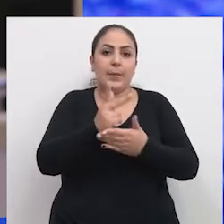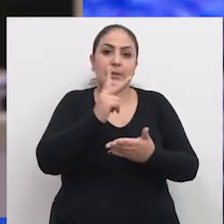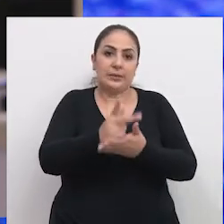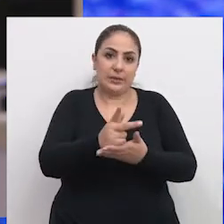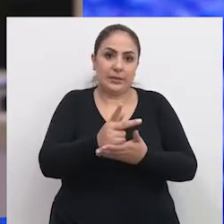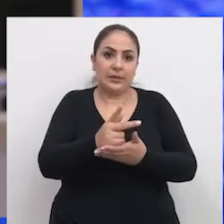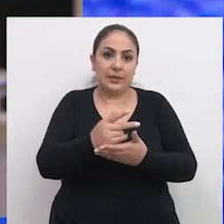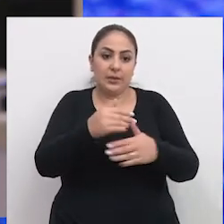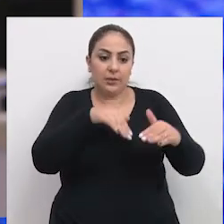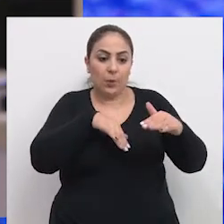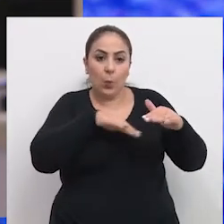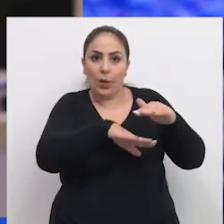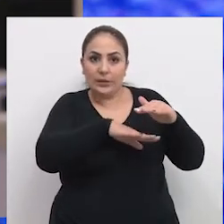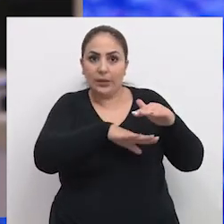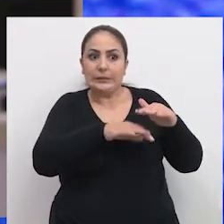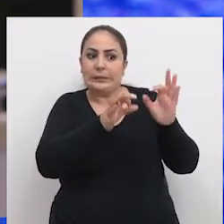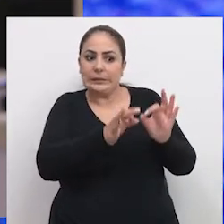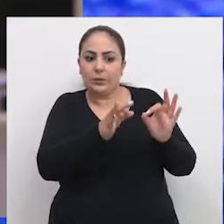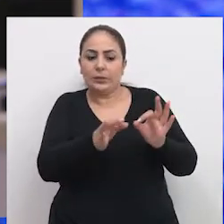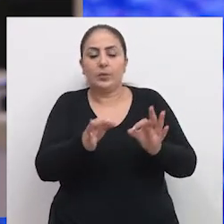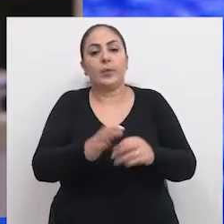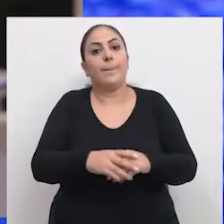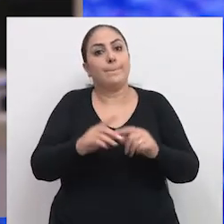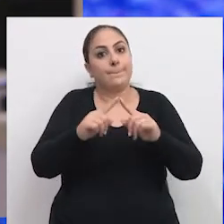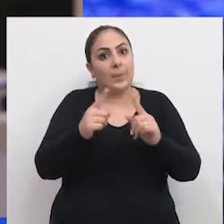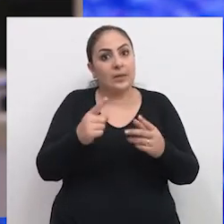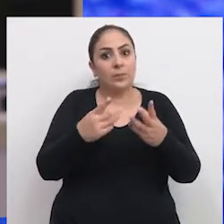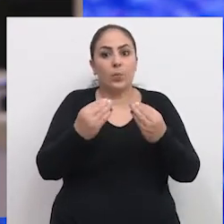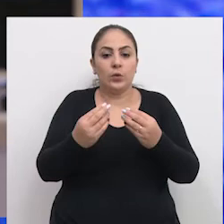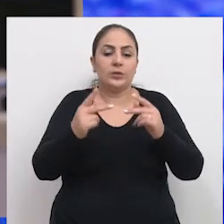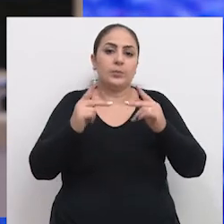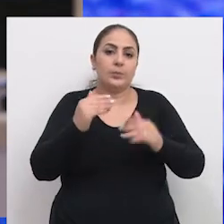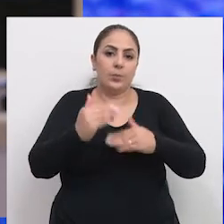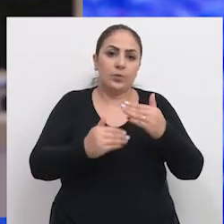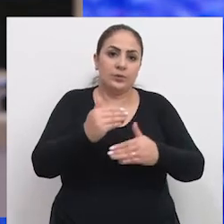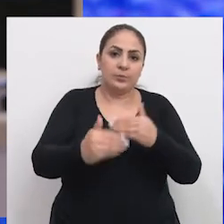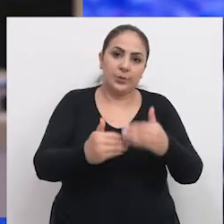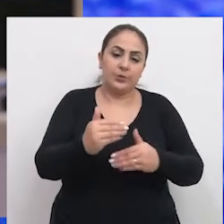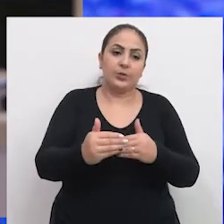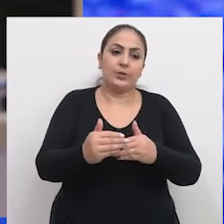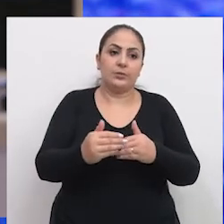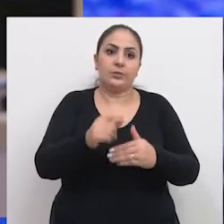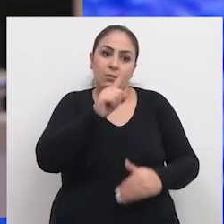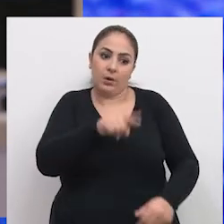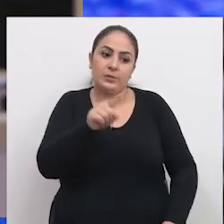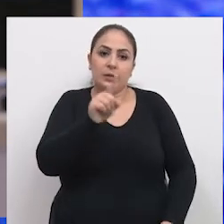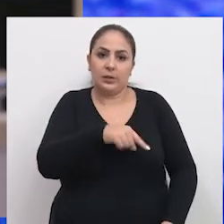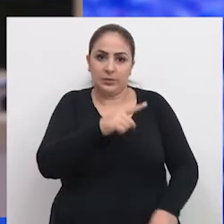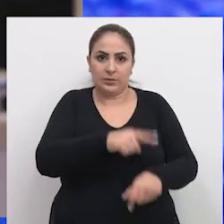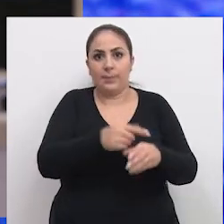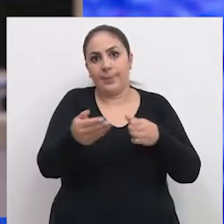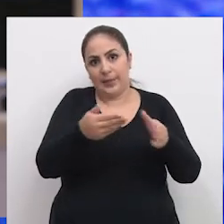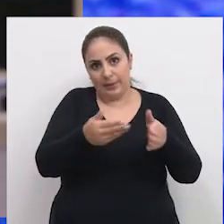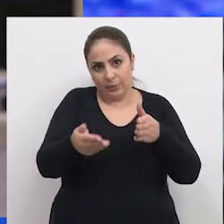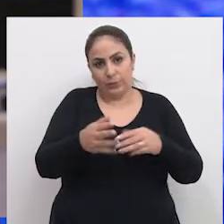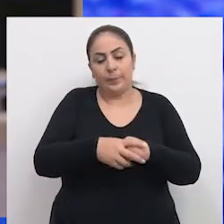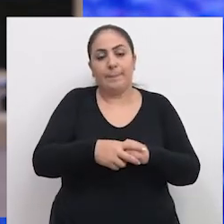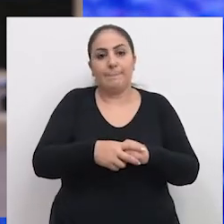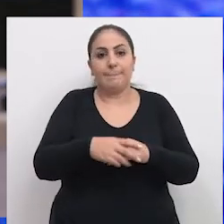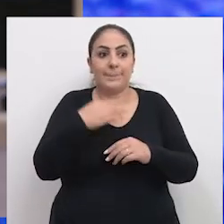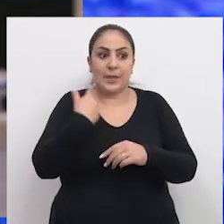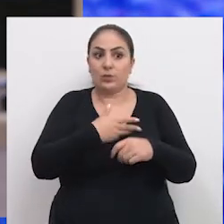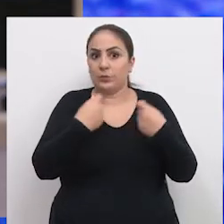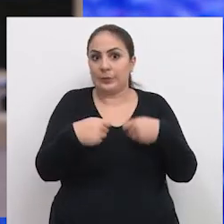mantermos os nossos estoques adequados. Com certeza, muitos procedimentos eletivos estão suspensos nesse momento.